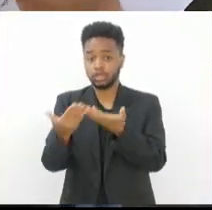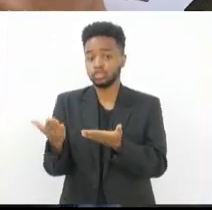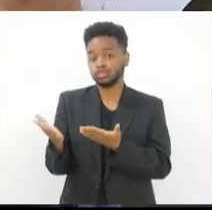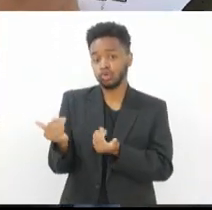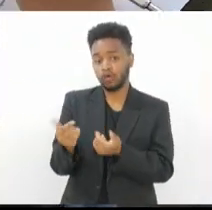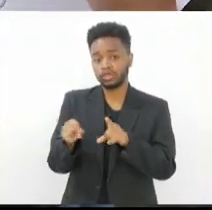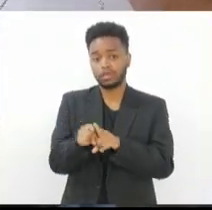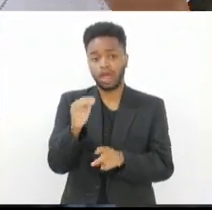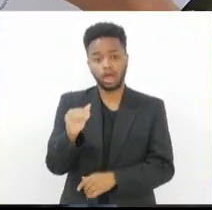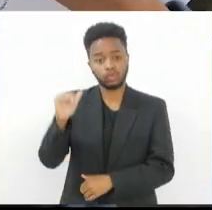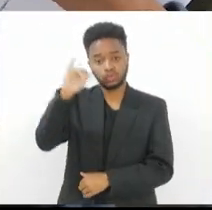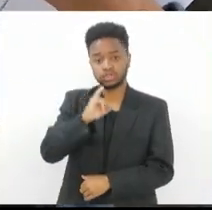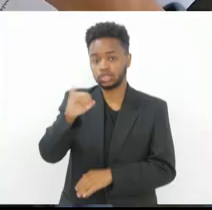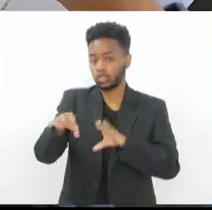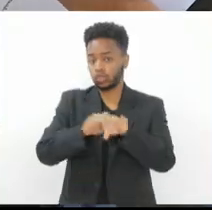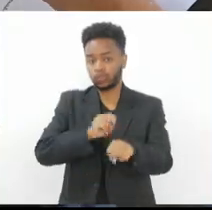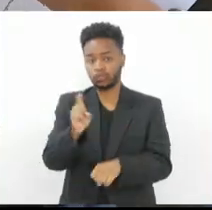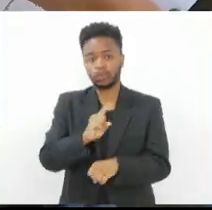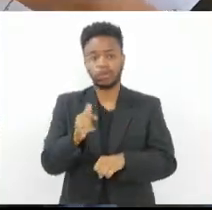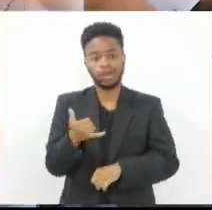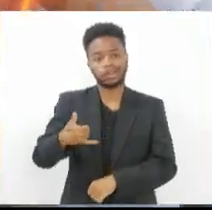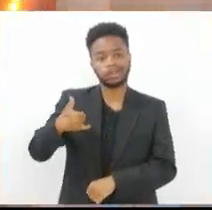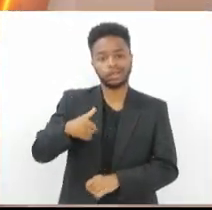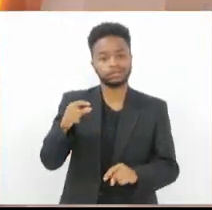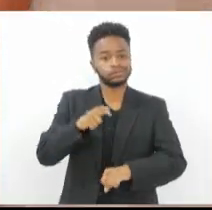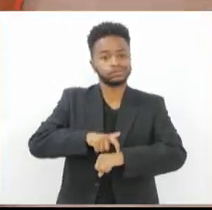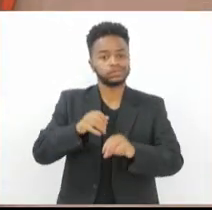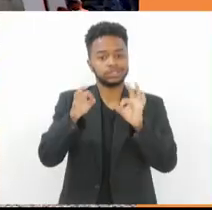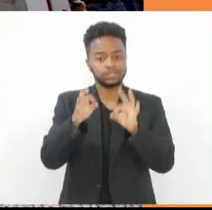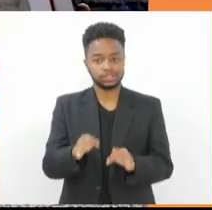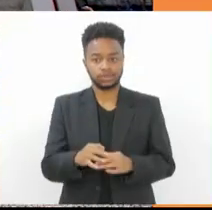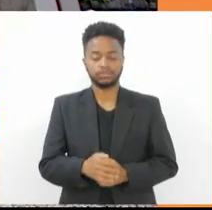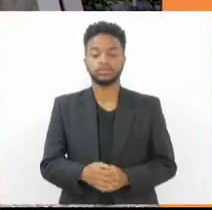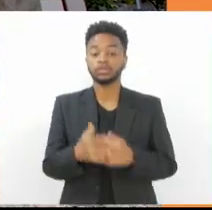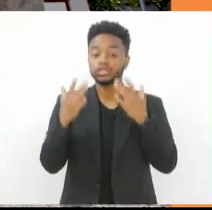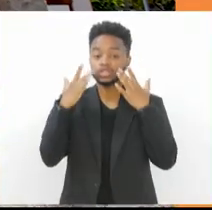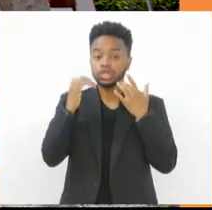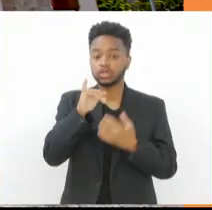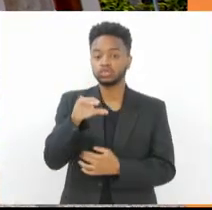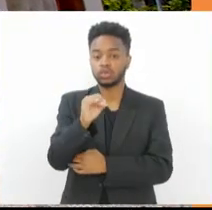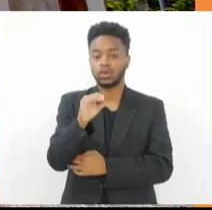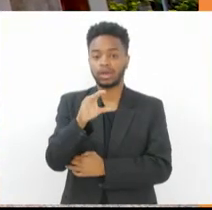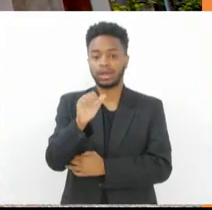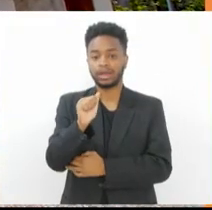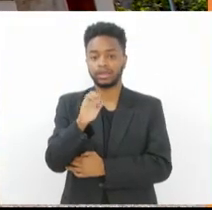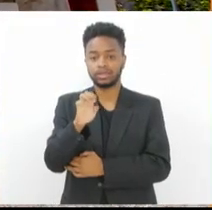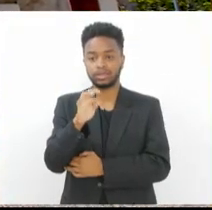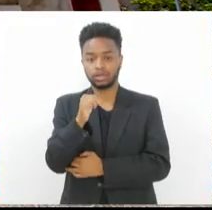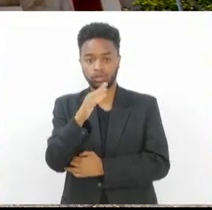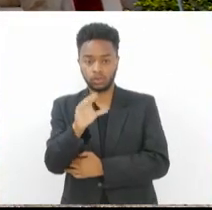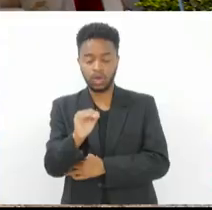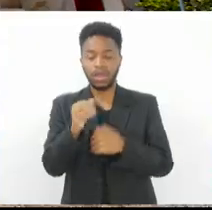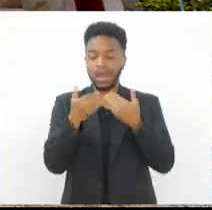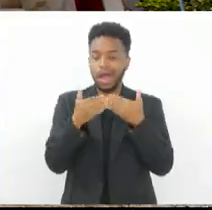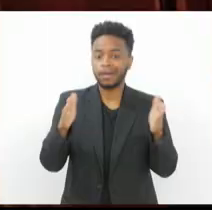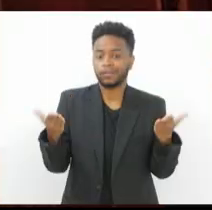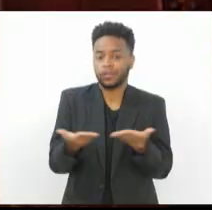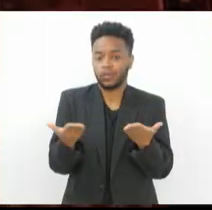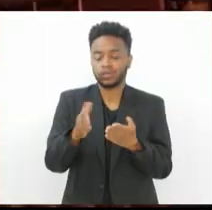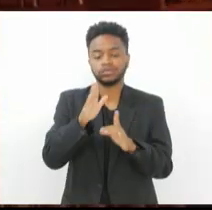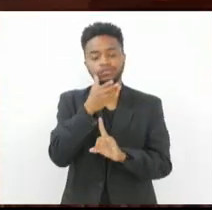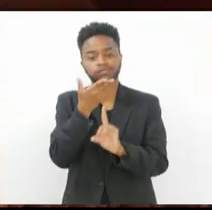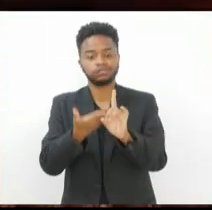concluíram seus estudos na idade apropriada. O Teatro João Caetano será reaberto hoje com um tributo ao Rei do Pop.